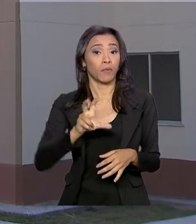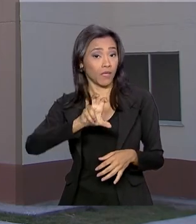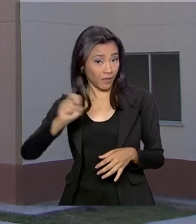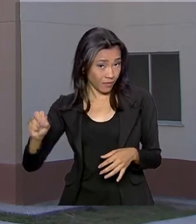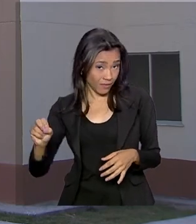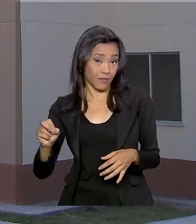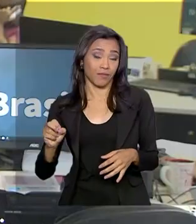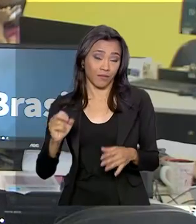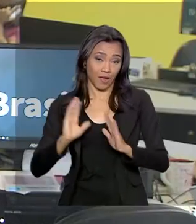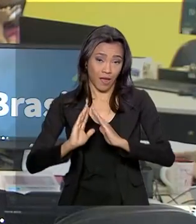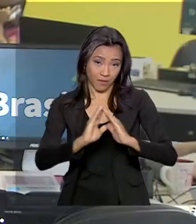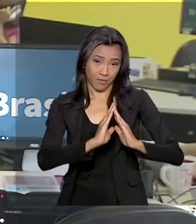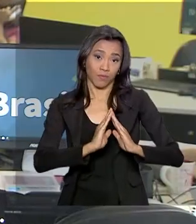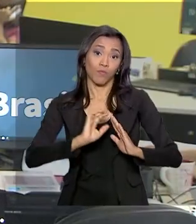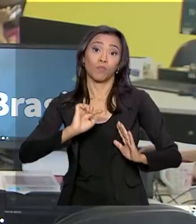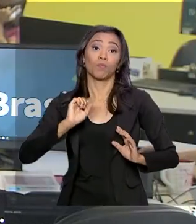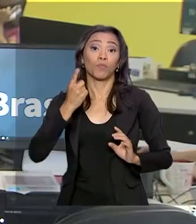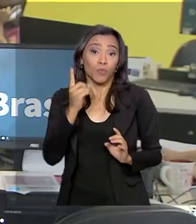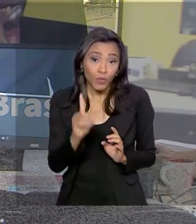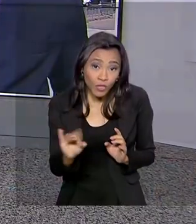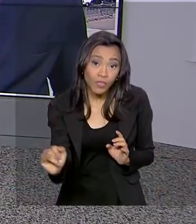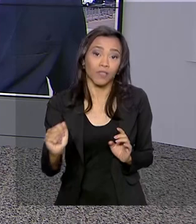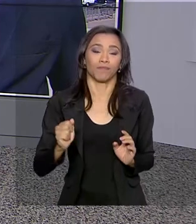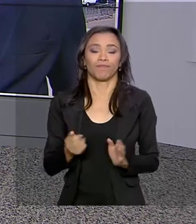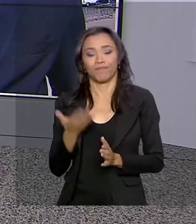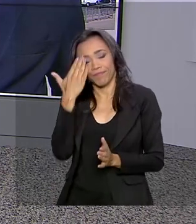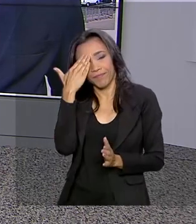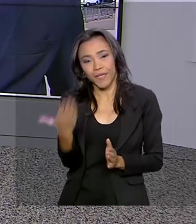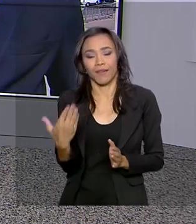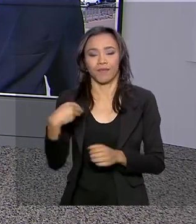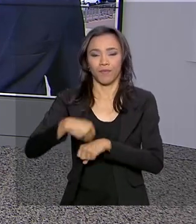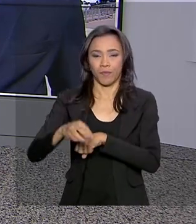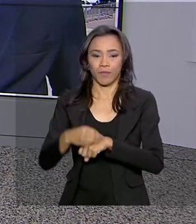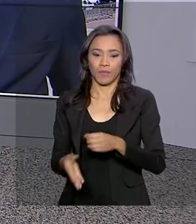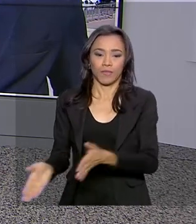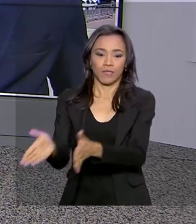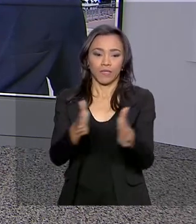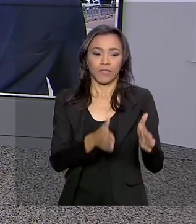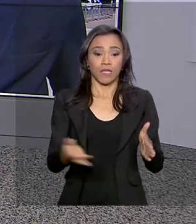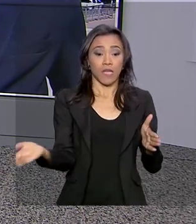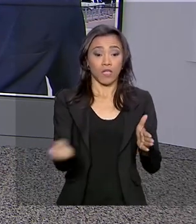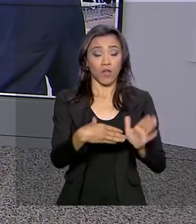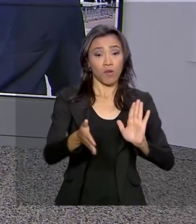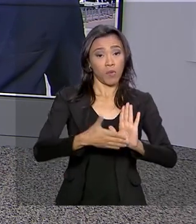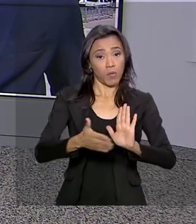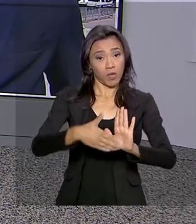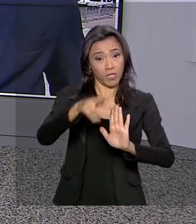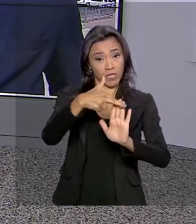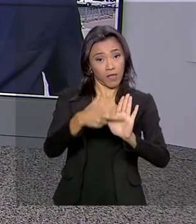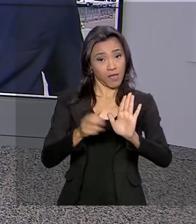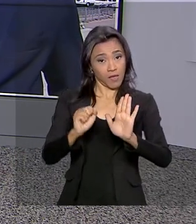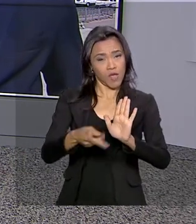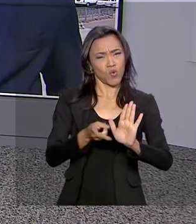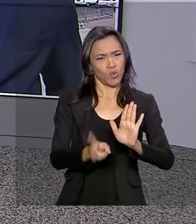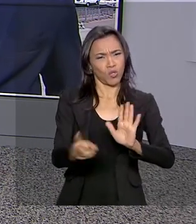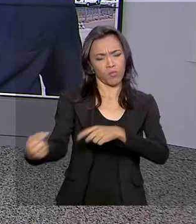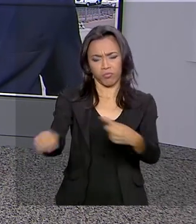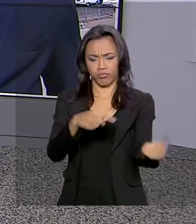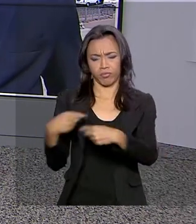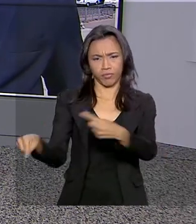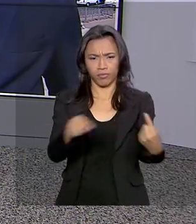Voltamos com você, Renata. Obrigada pelas informações, Priscila. E a nova Previdência segue em discussão no Senado Federal.